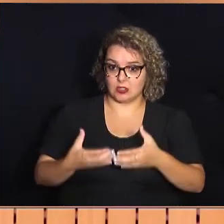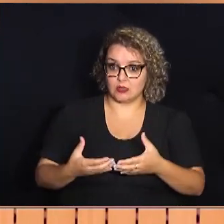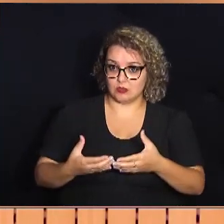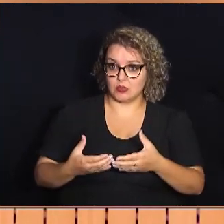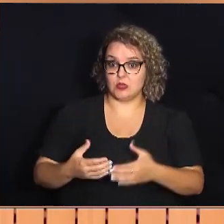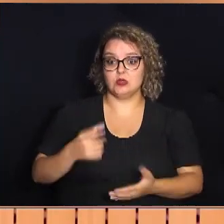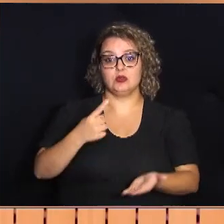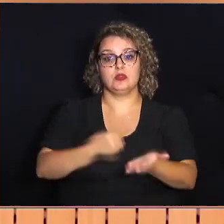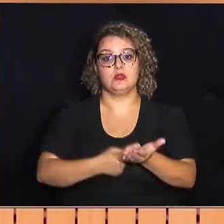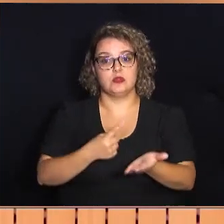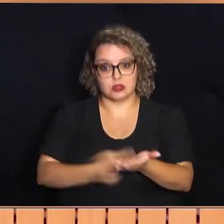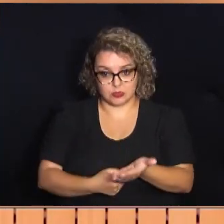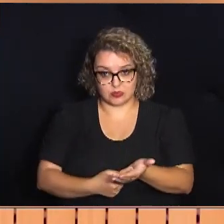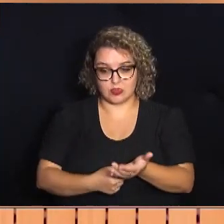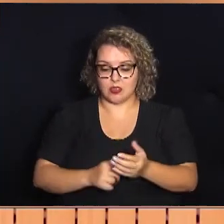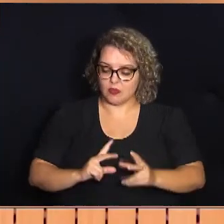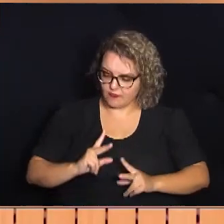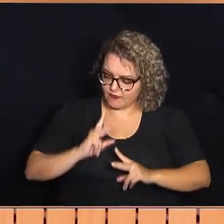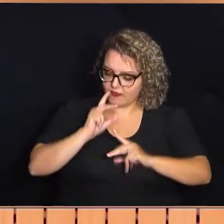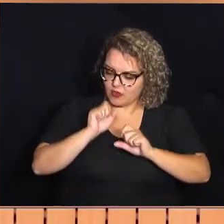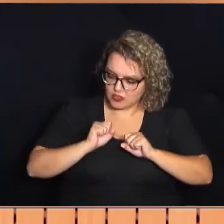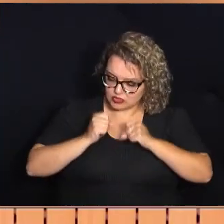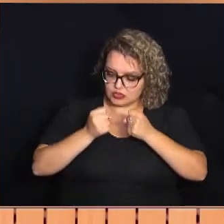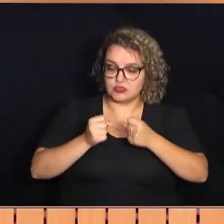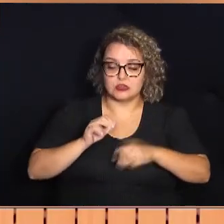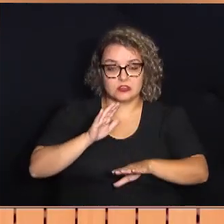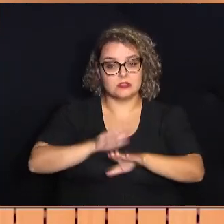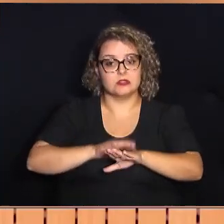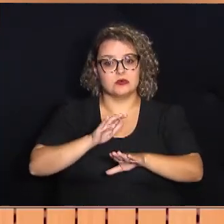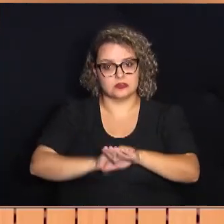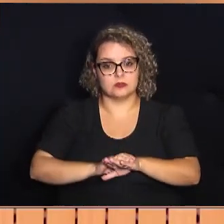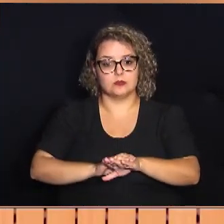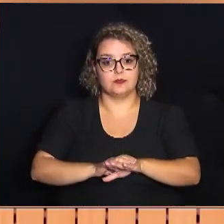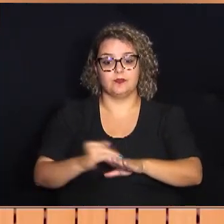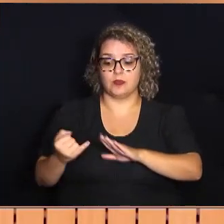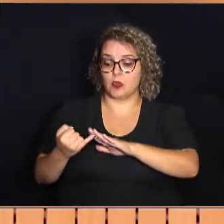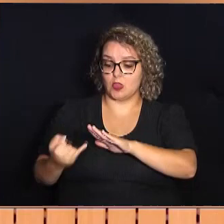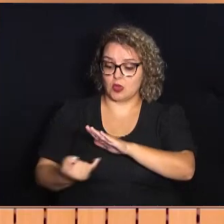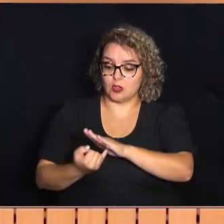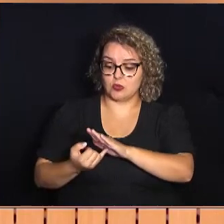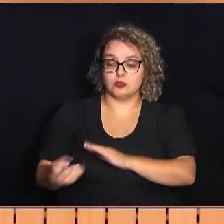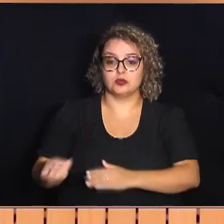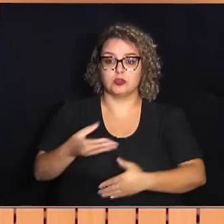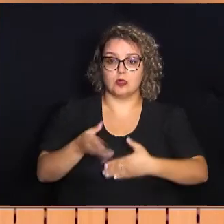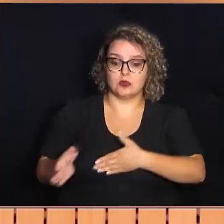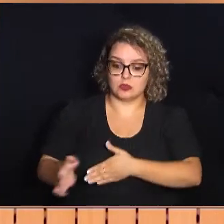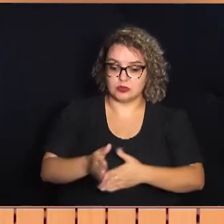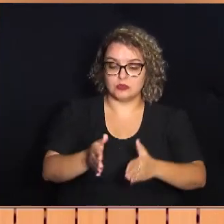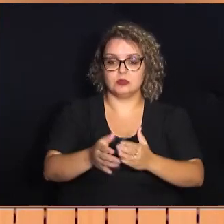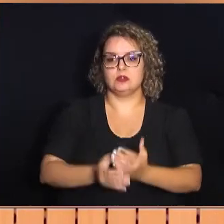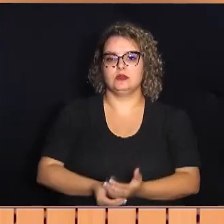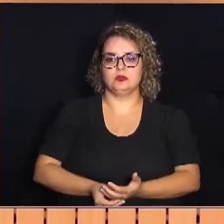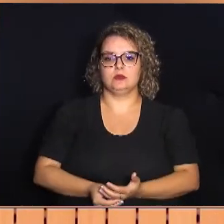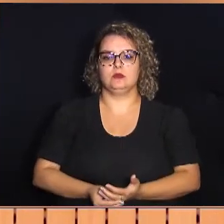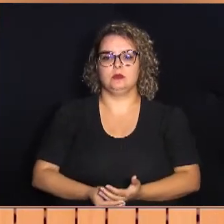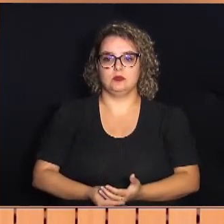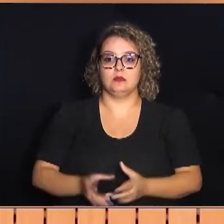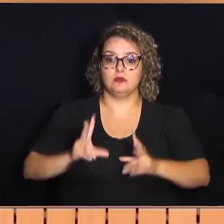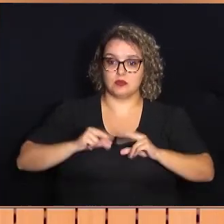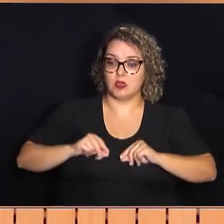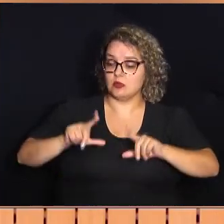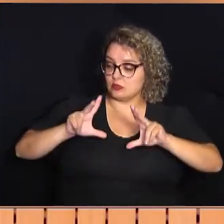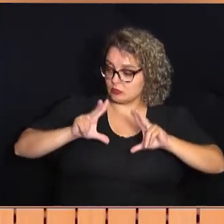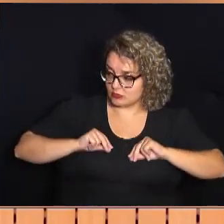comunidade, com seu compromisso inabalável e ações dedicadas. O Instituto Novos Caminhos, merecedor